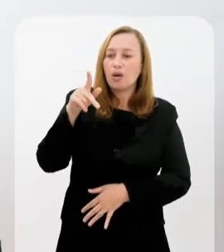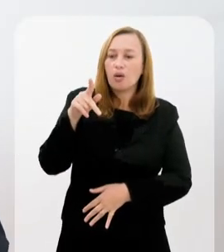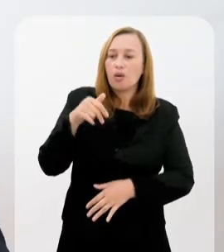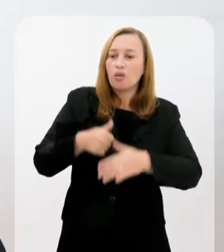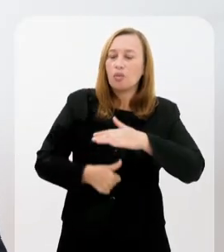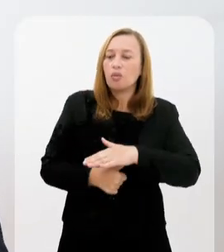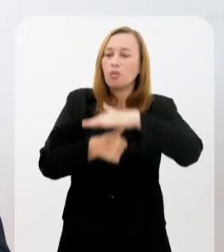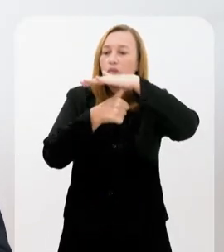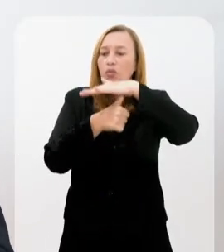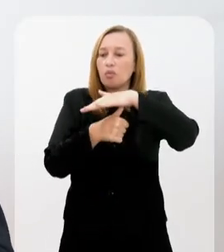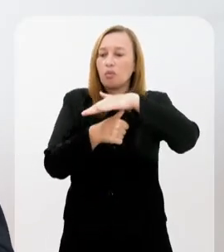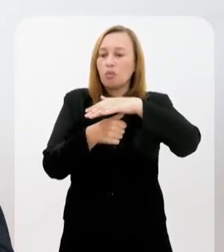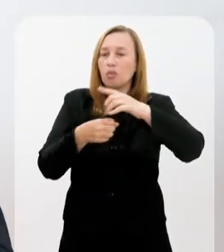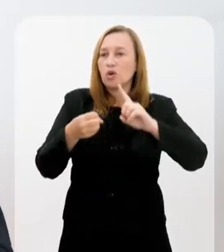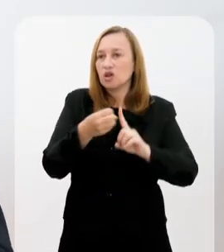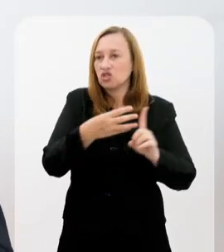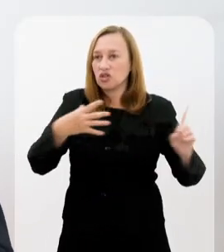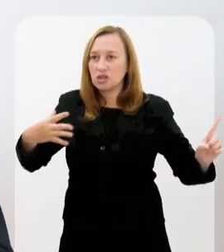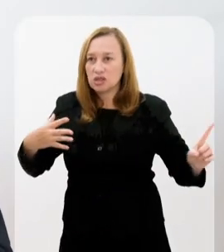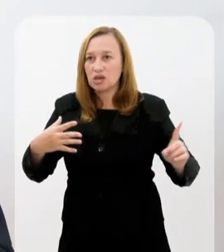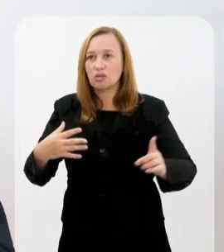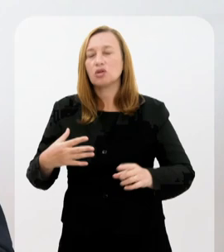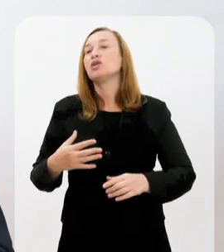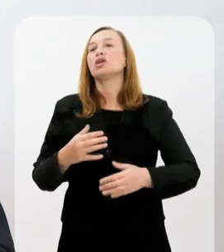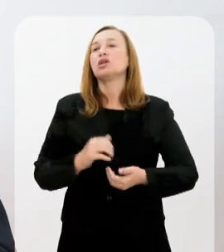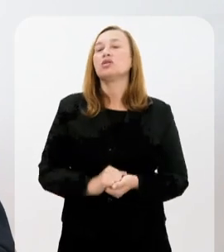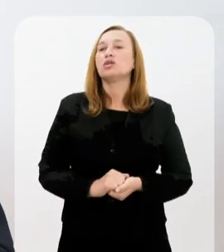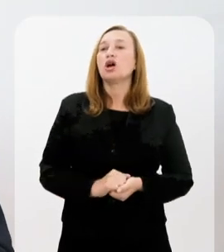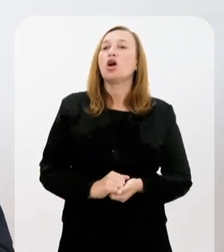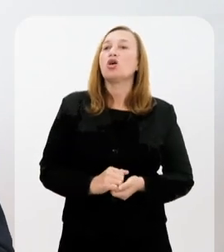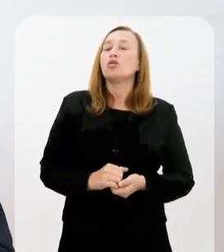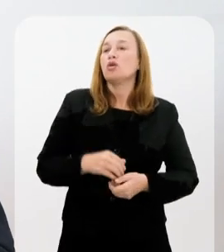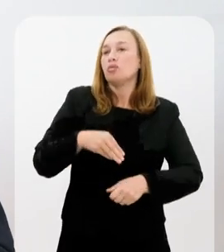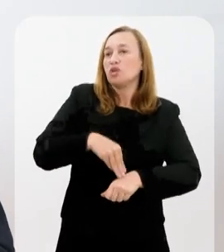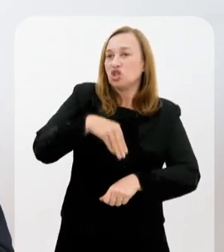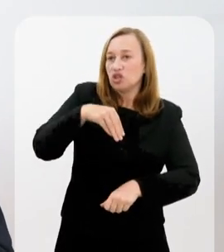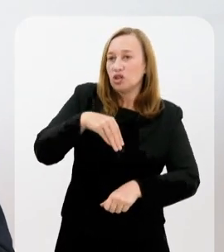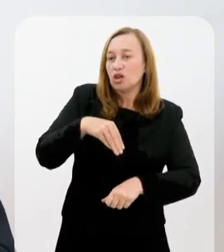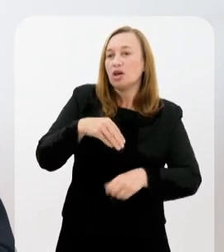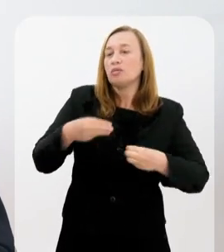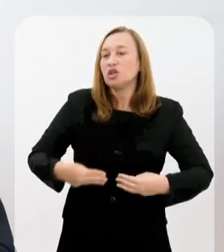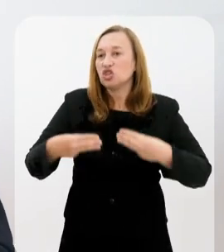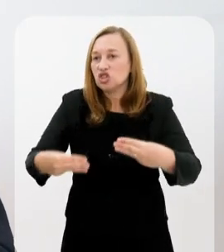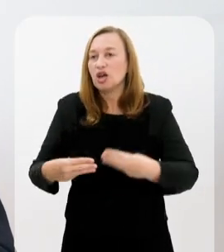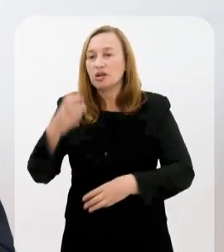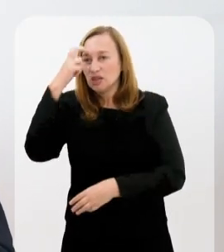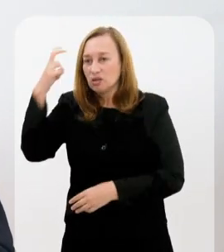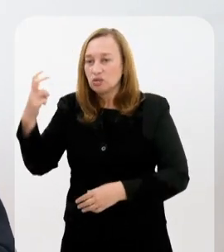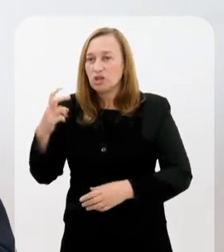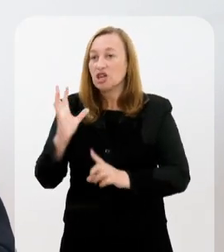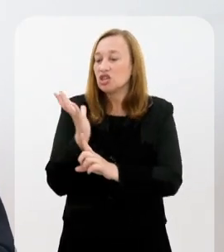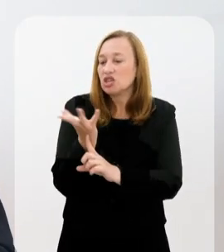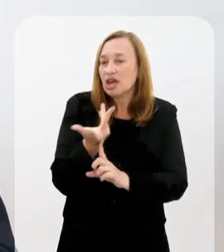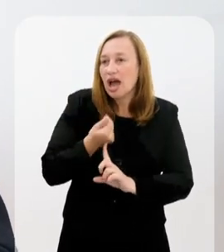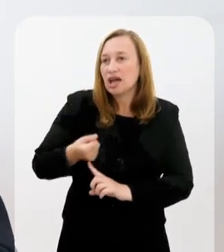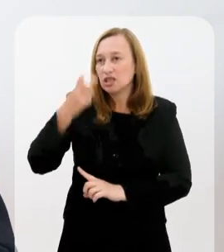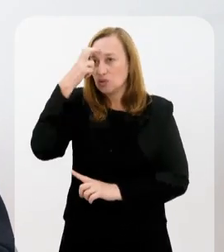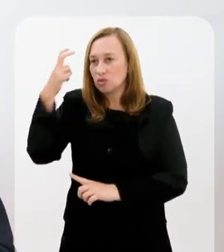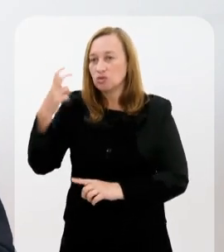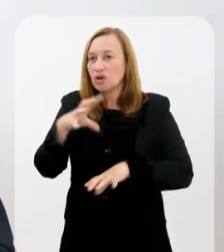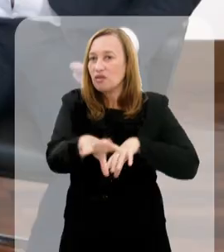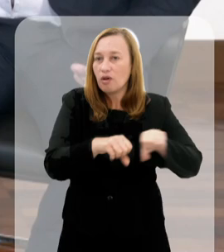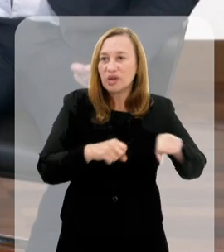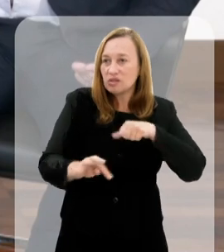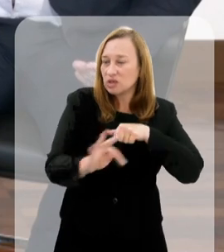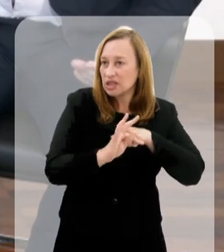quando eu era pró-reitor de extensão do Instituto, eu dialogo com a prefeitura, com o Ministério da Cultura, da criação de uma unidade de arte e